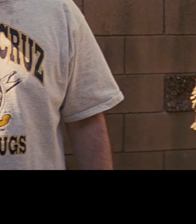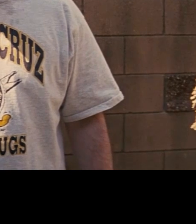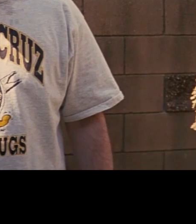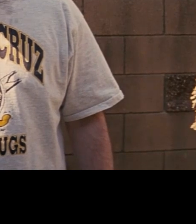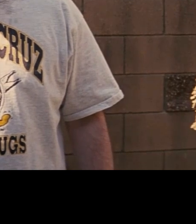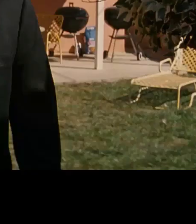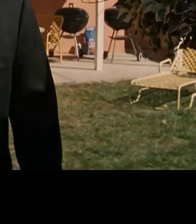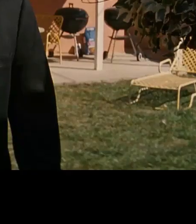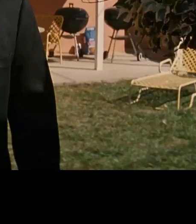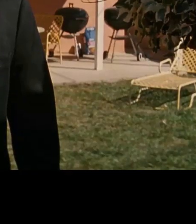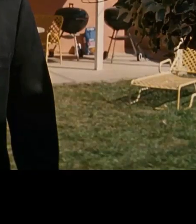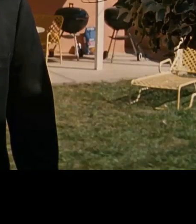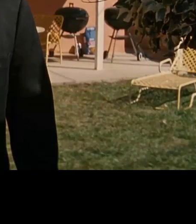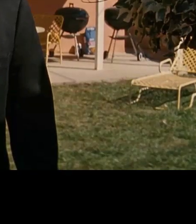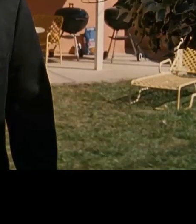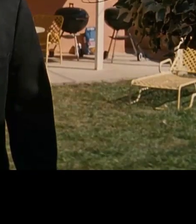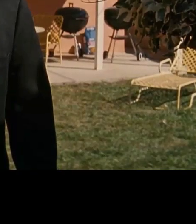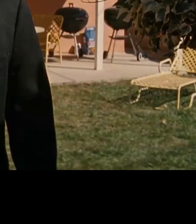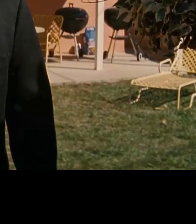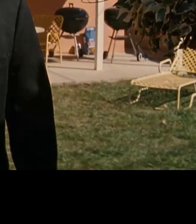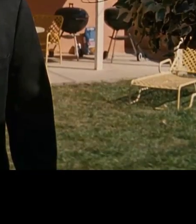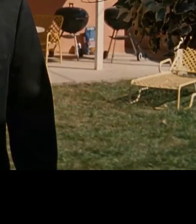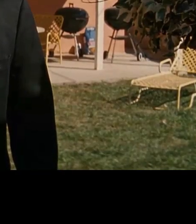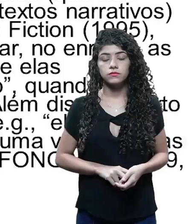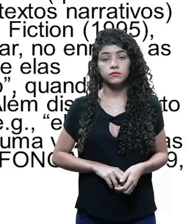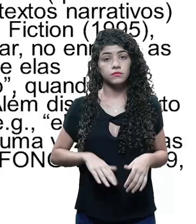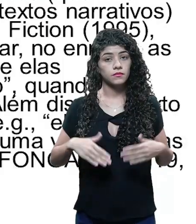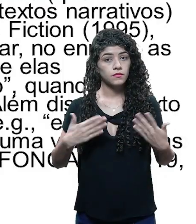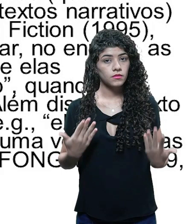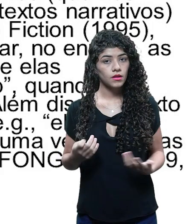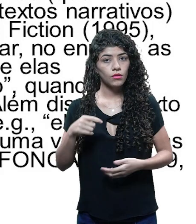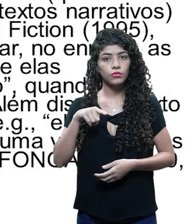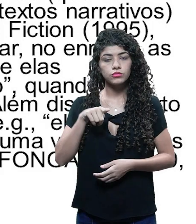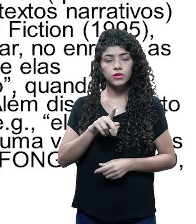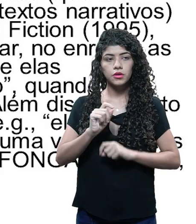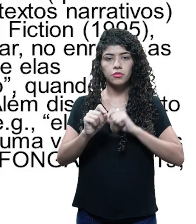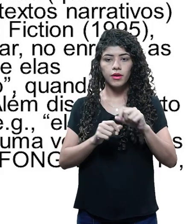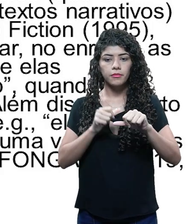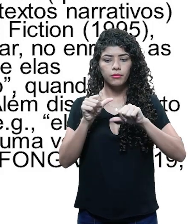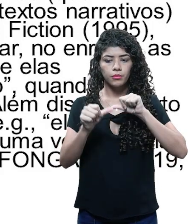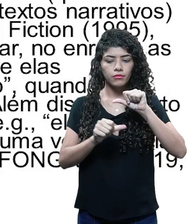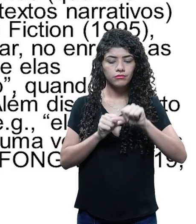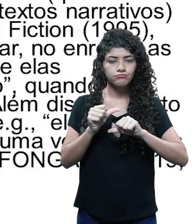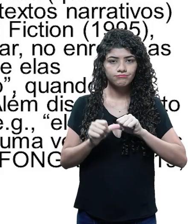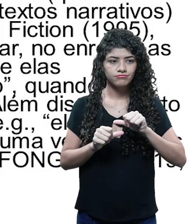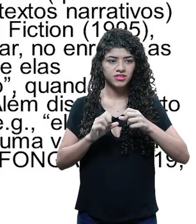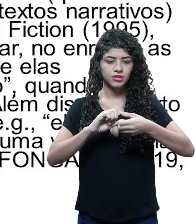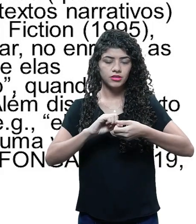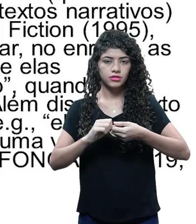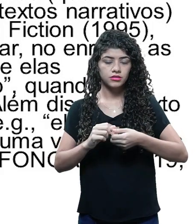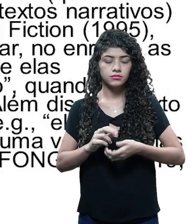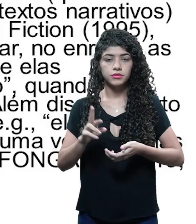Perfeito. Perfeito. Nós não poderíamos planejar isso melhor. Então, pode desconstruir uma fábula,